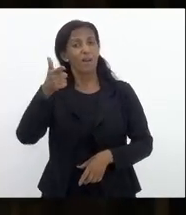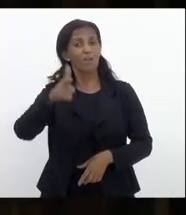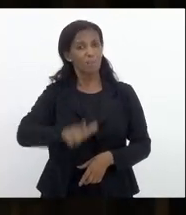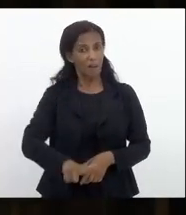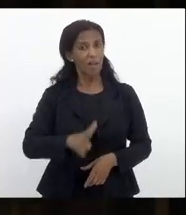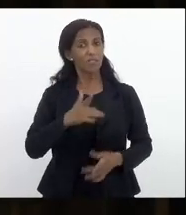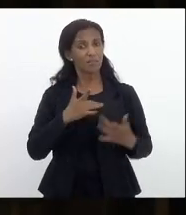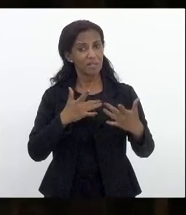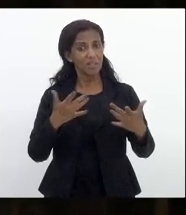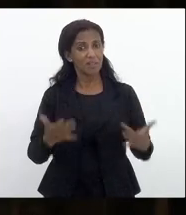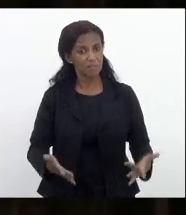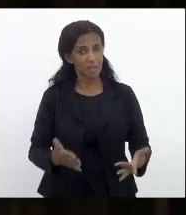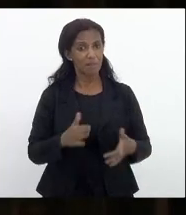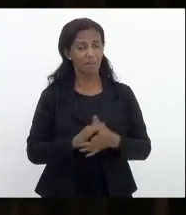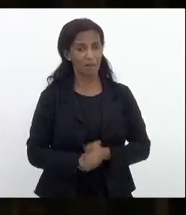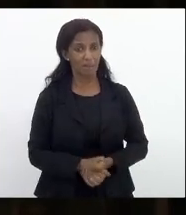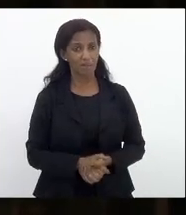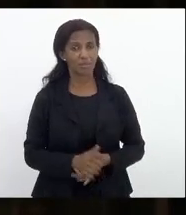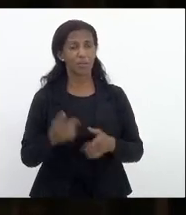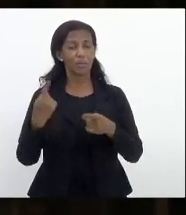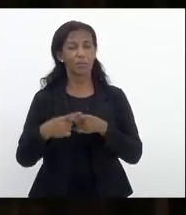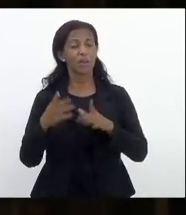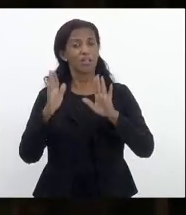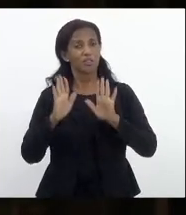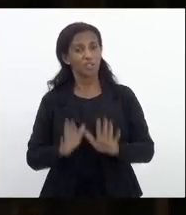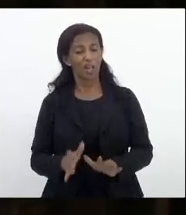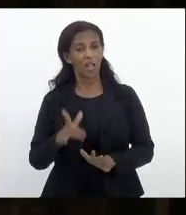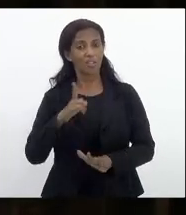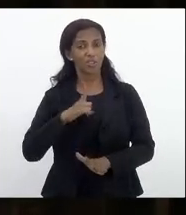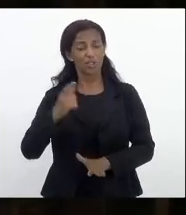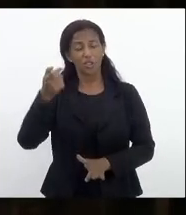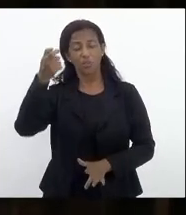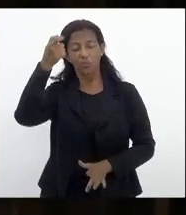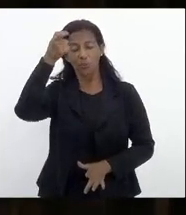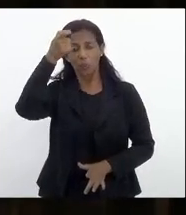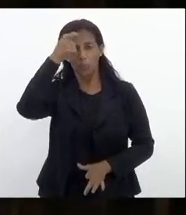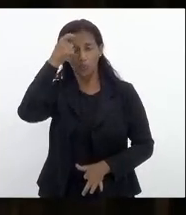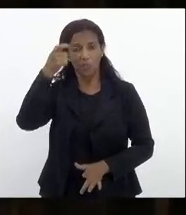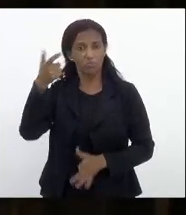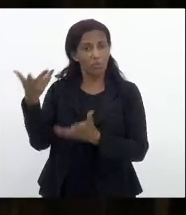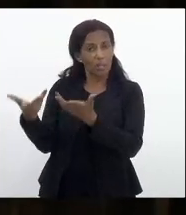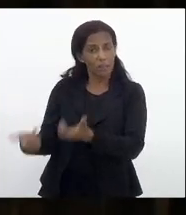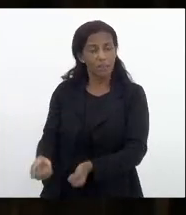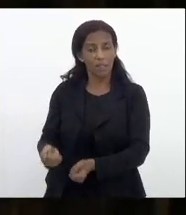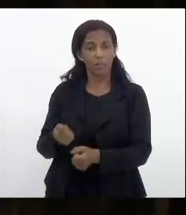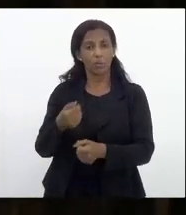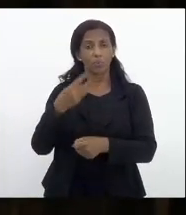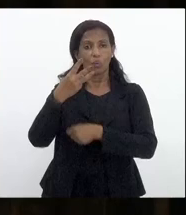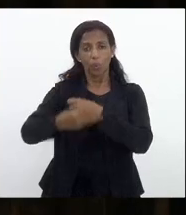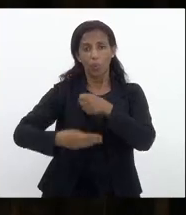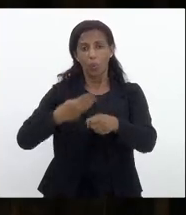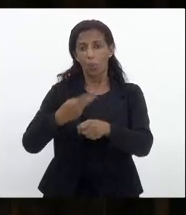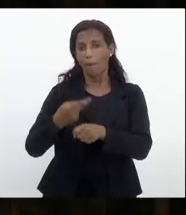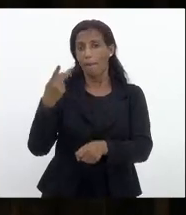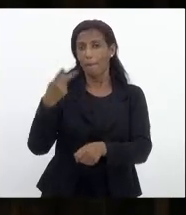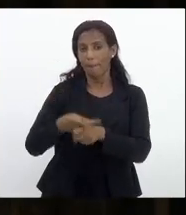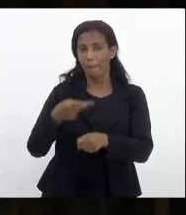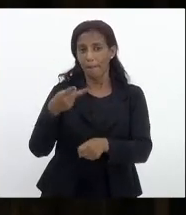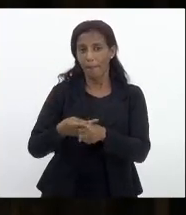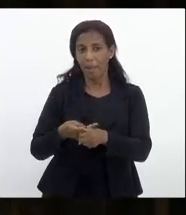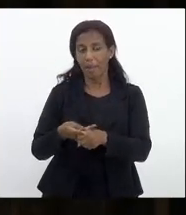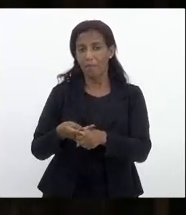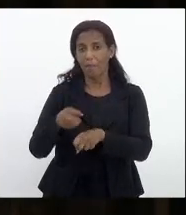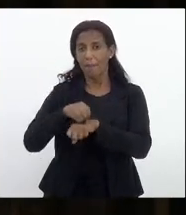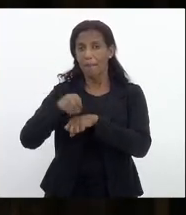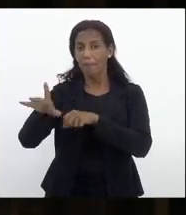sensibilidade porque já era de consenso a questão como do triênio teve a sensibilidade de mandar para